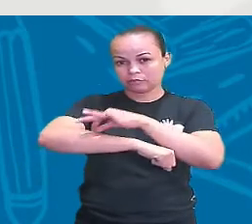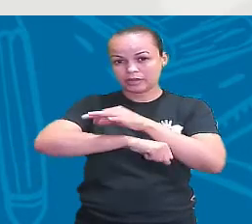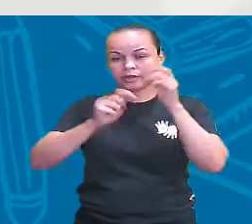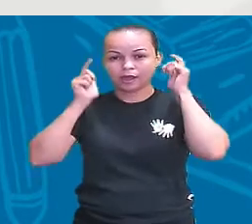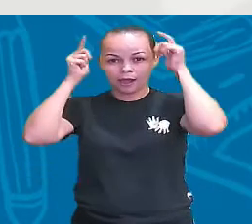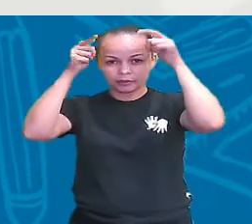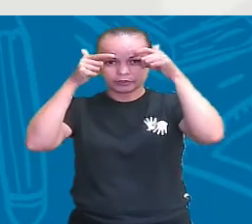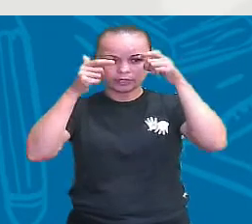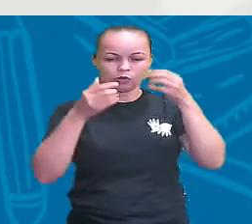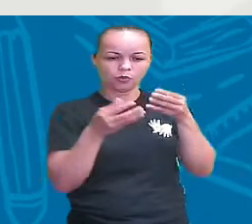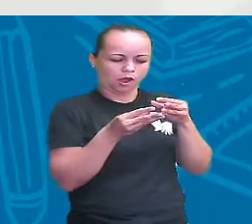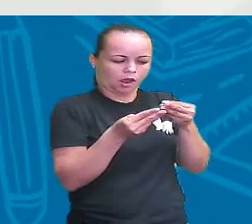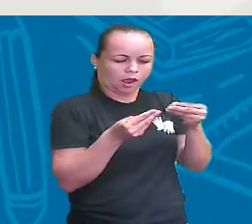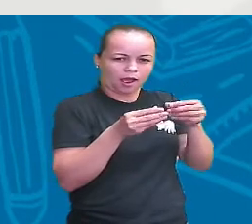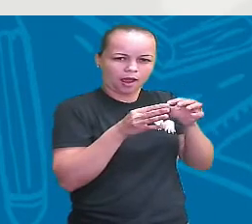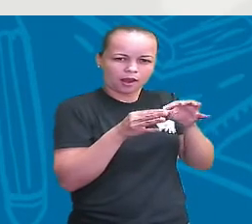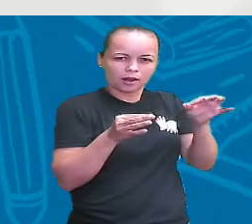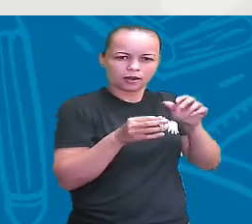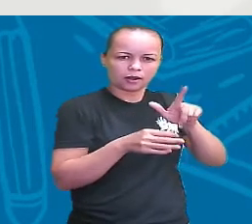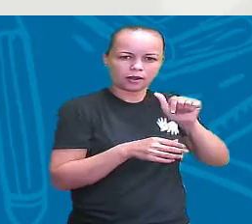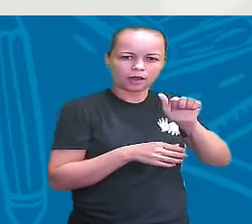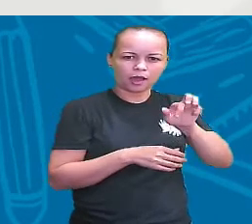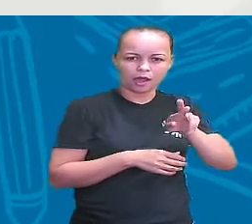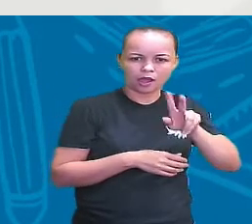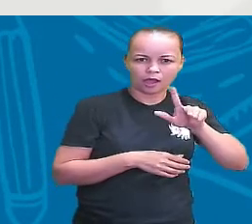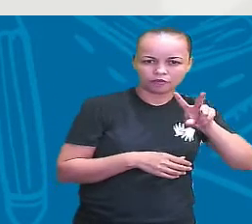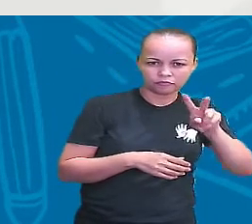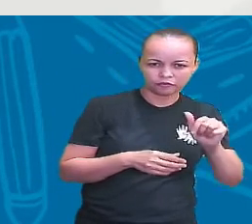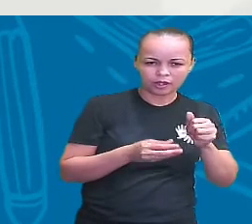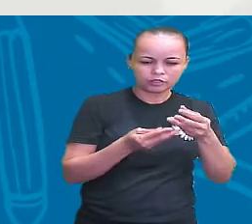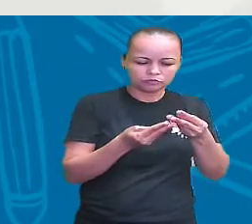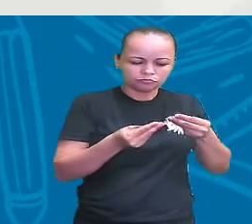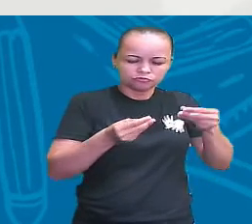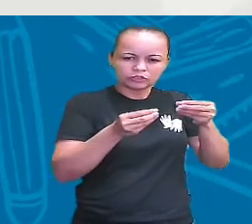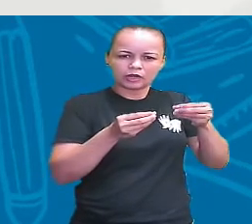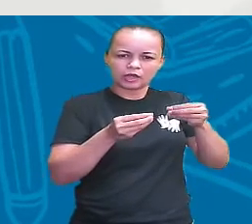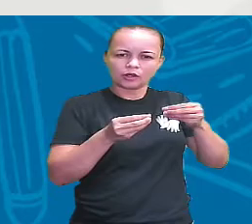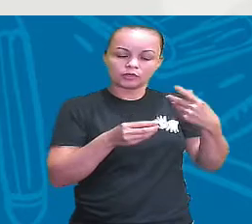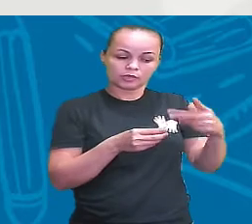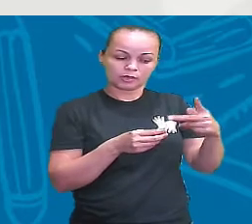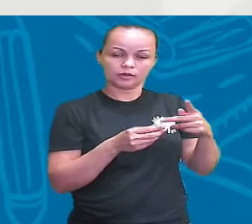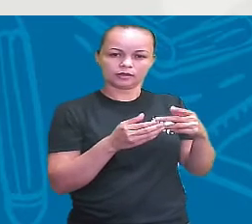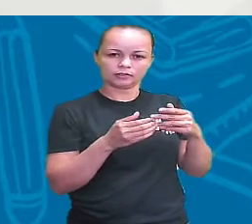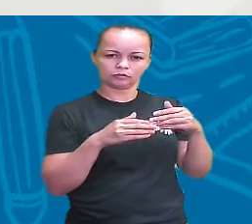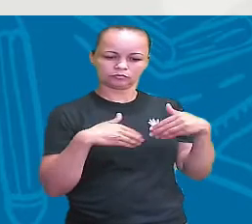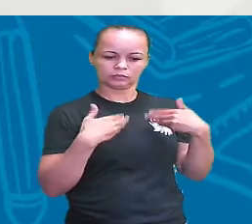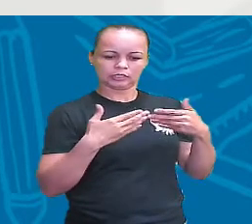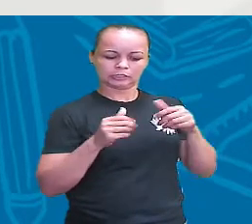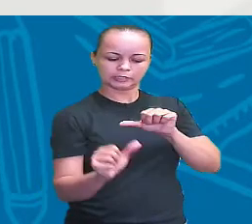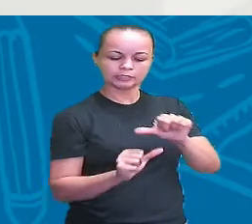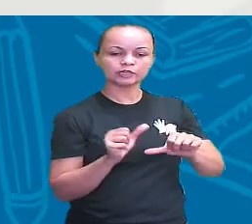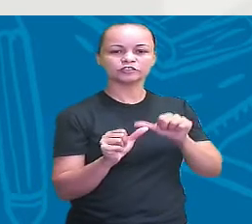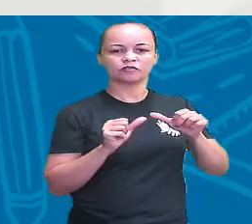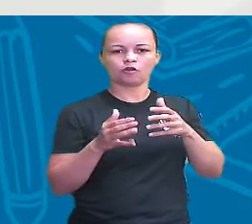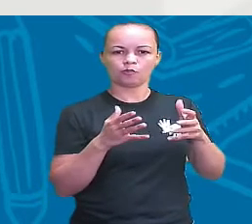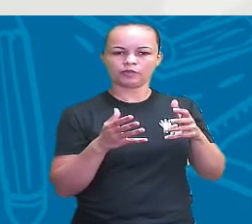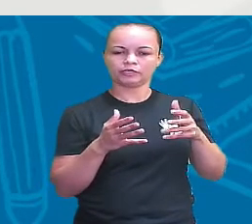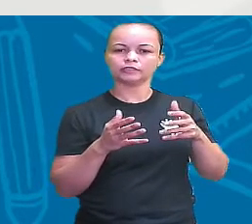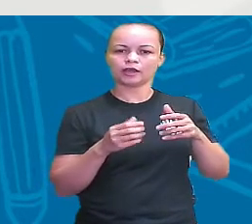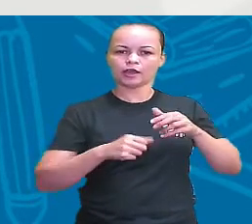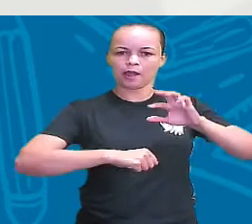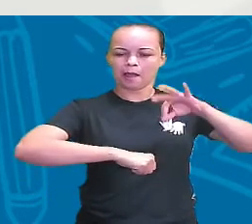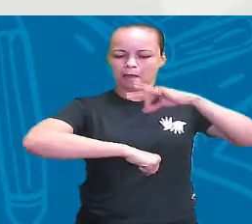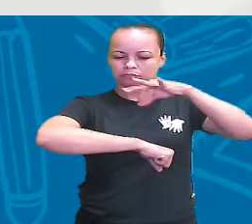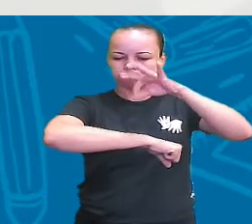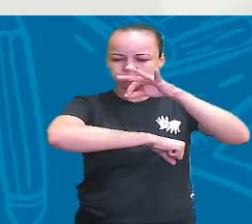ou a larva que vai se tornar a abelha rainha é ofertada para ela geleia real. E essa geleia real vai fazer com que ela se transforme na famosa abelha